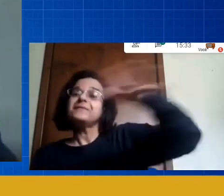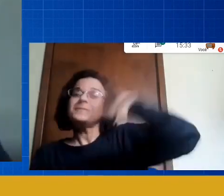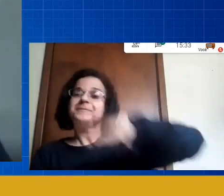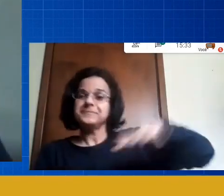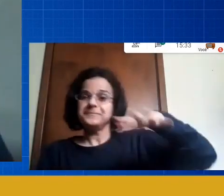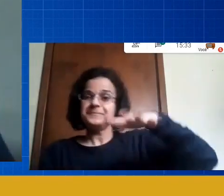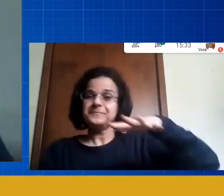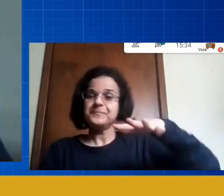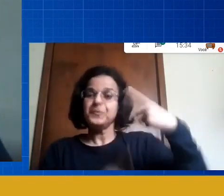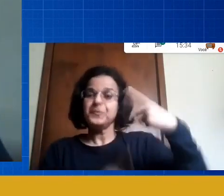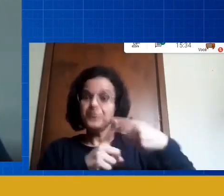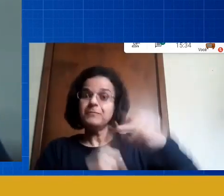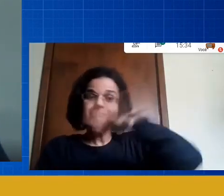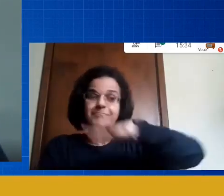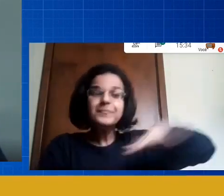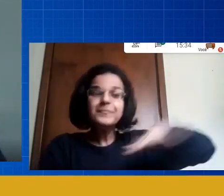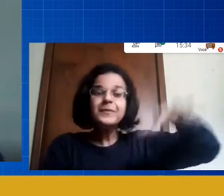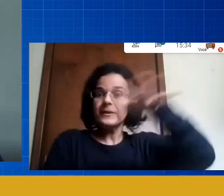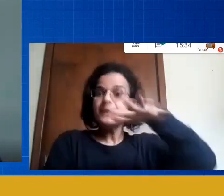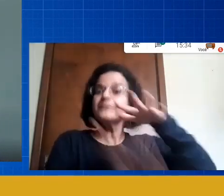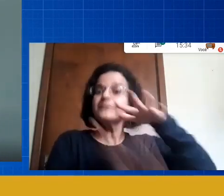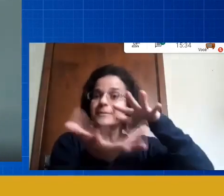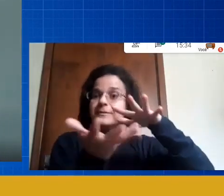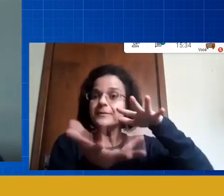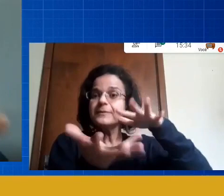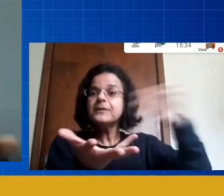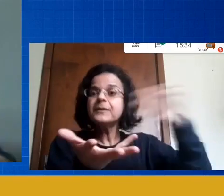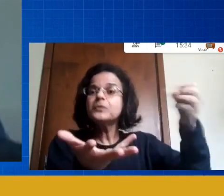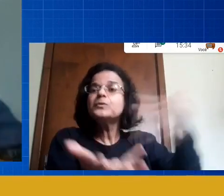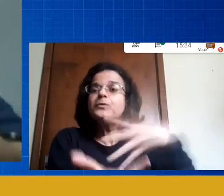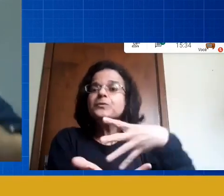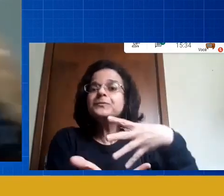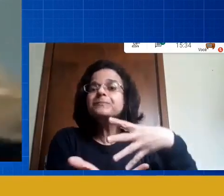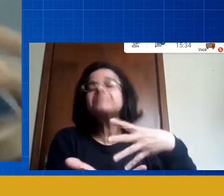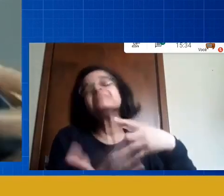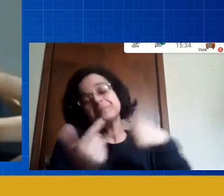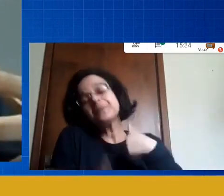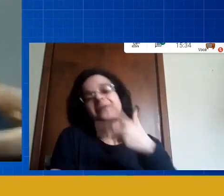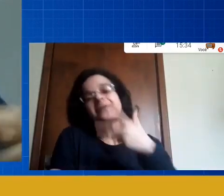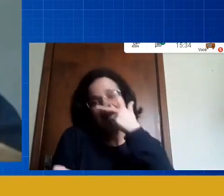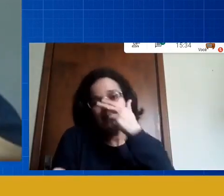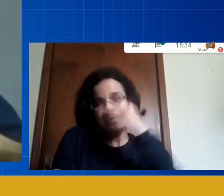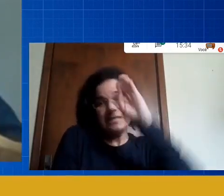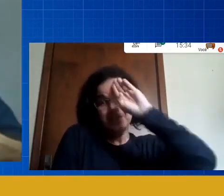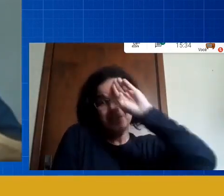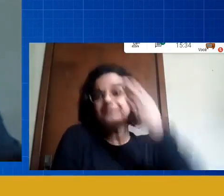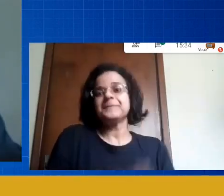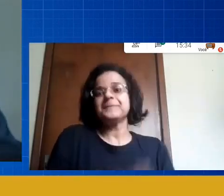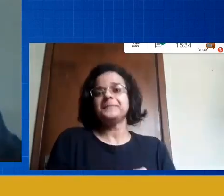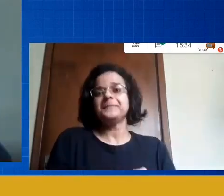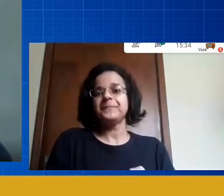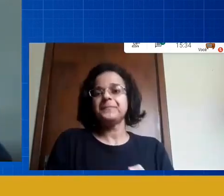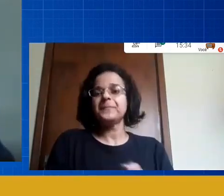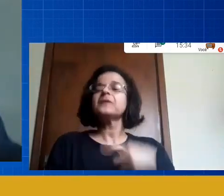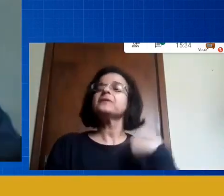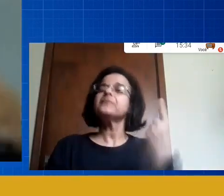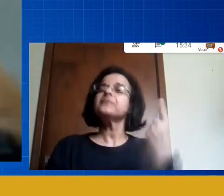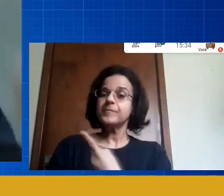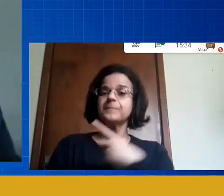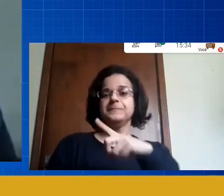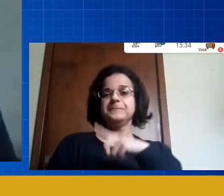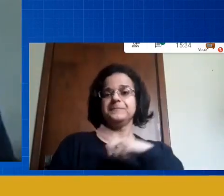grande maioria está buscando algo novo deu algo novo e eu acho eu acredito que nós teremos